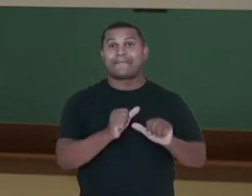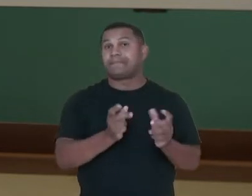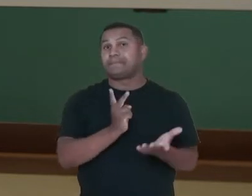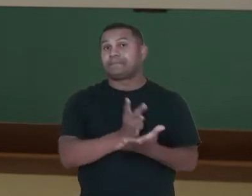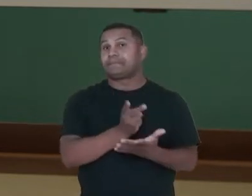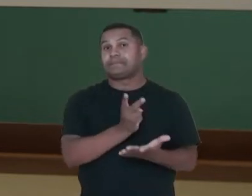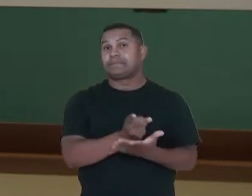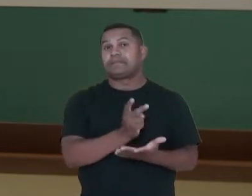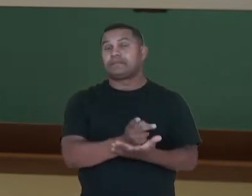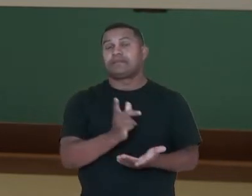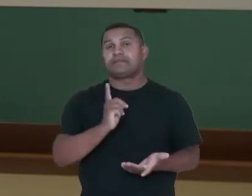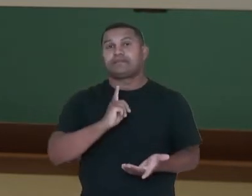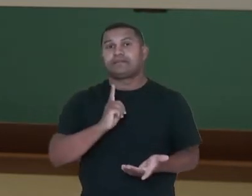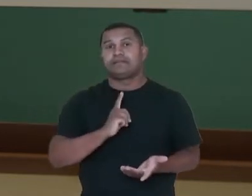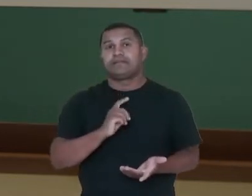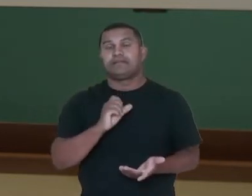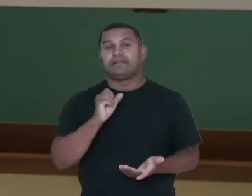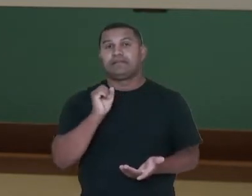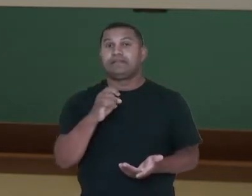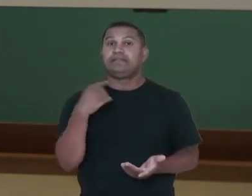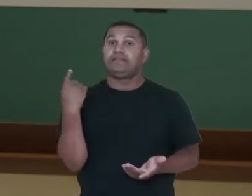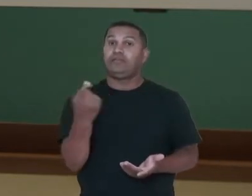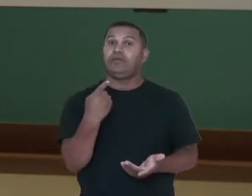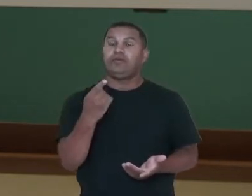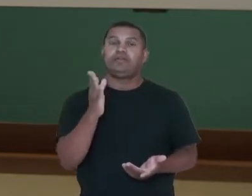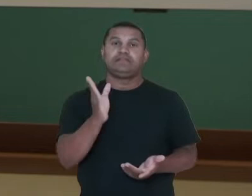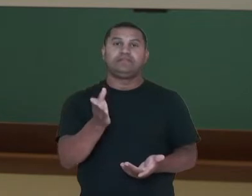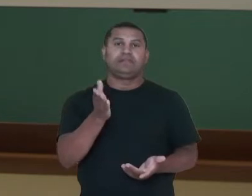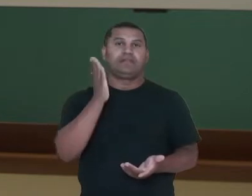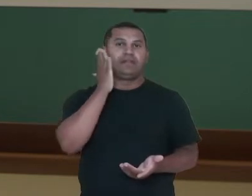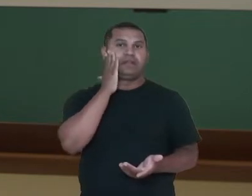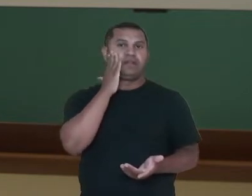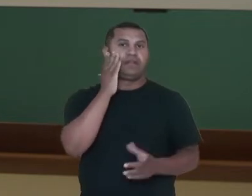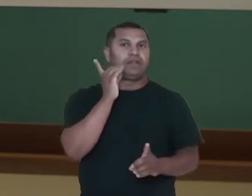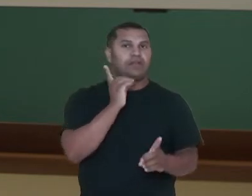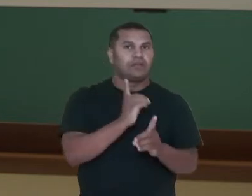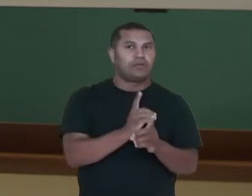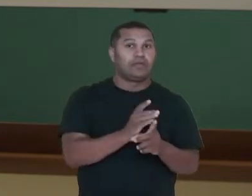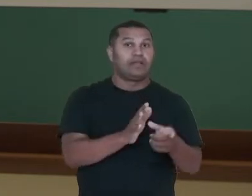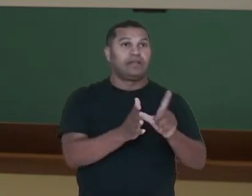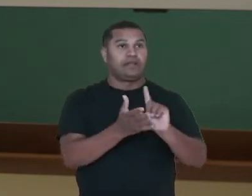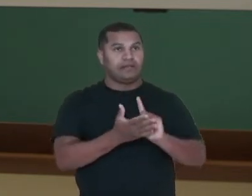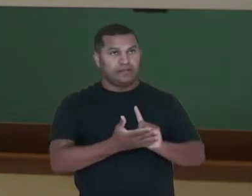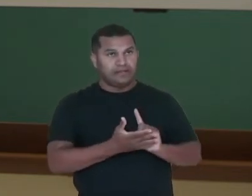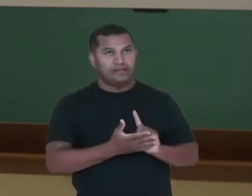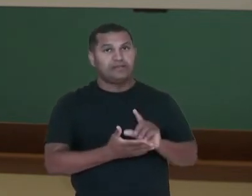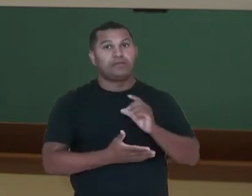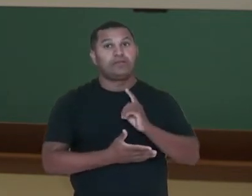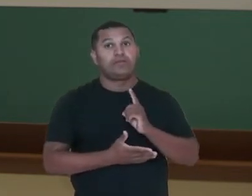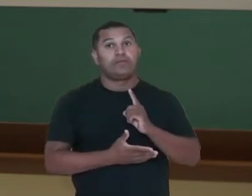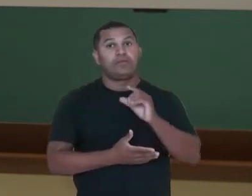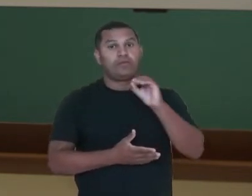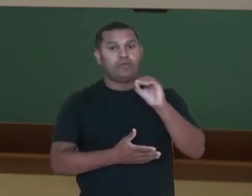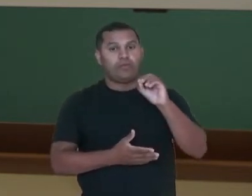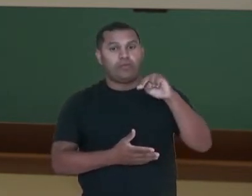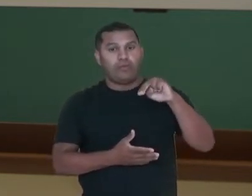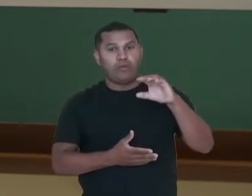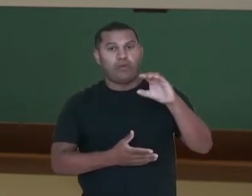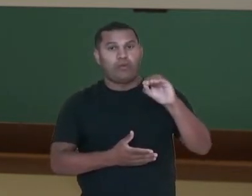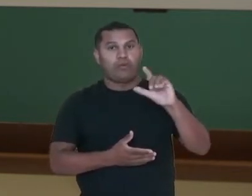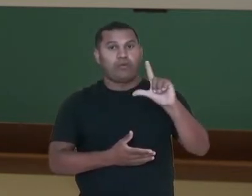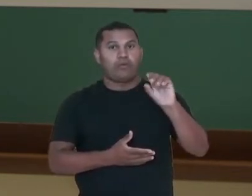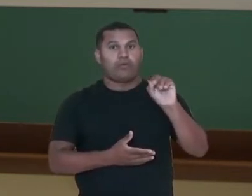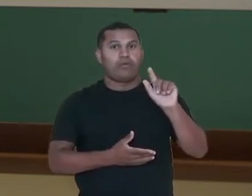Então, se a gente sabe quais são esses locais, então os oncologistas vão estudar esses marcadores para entender como que essa